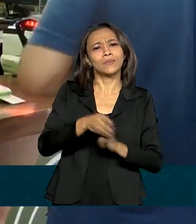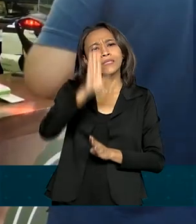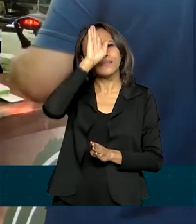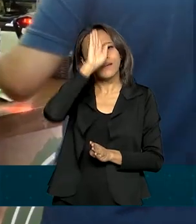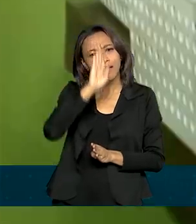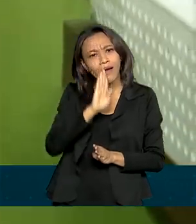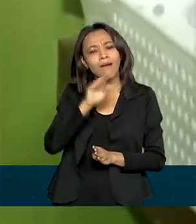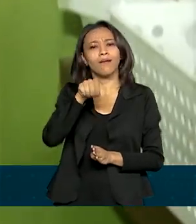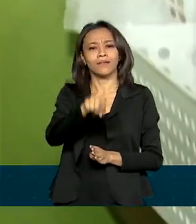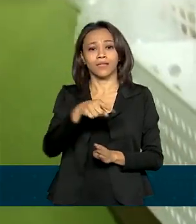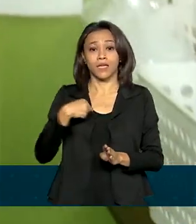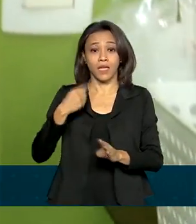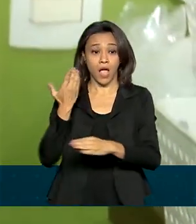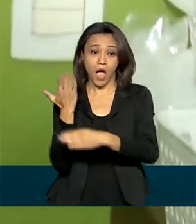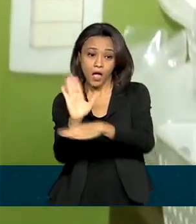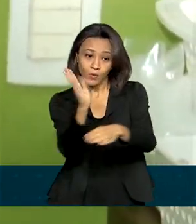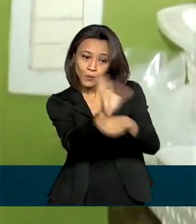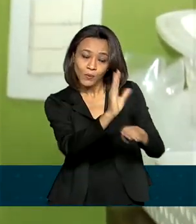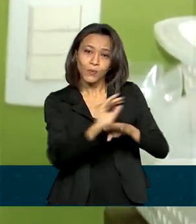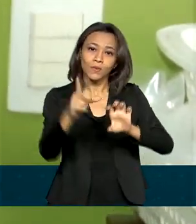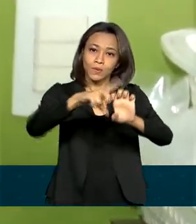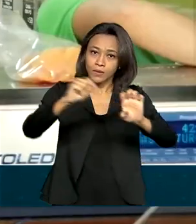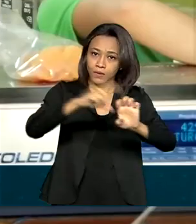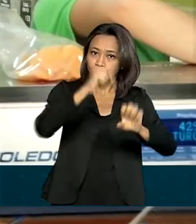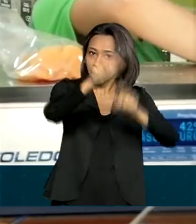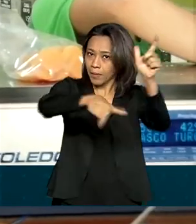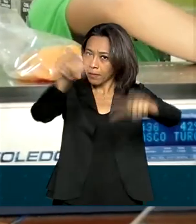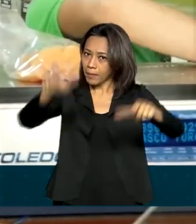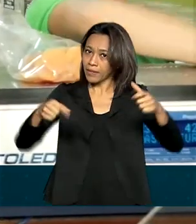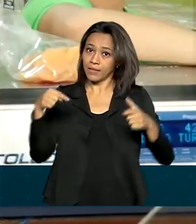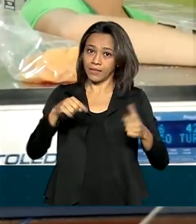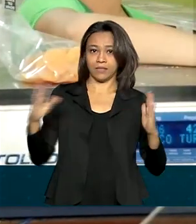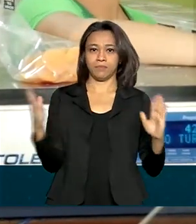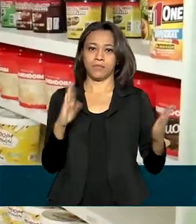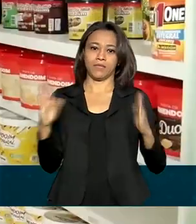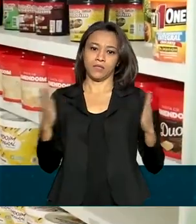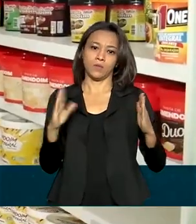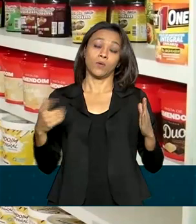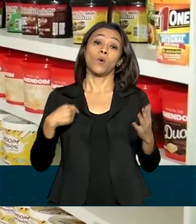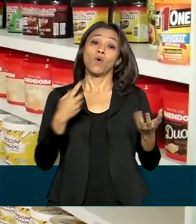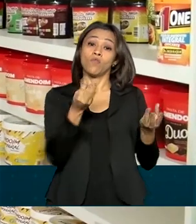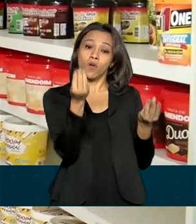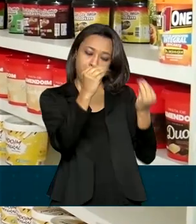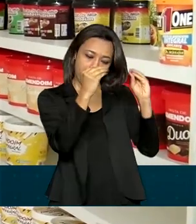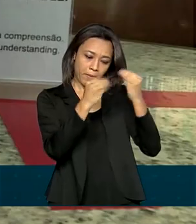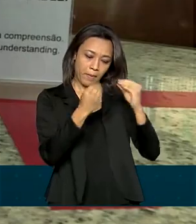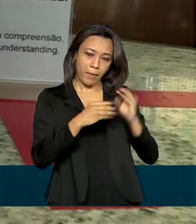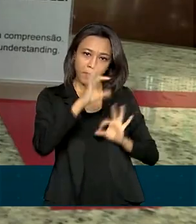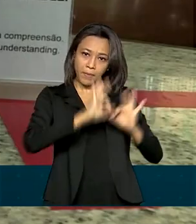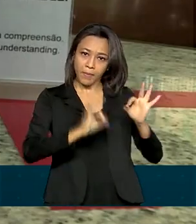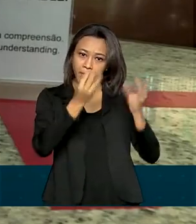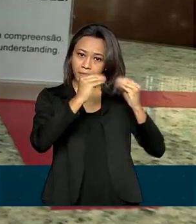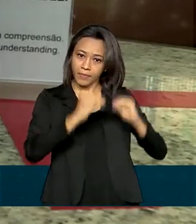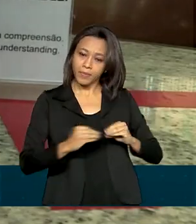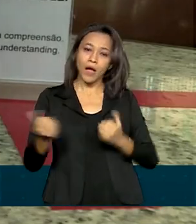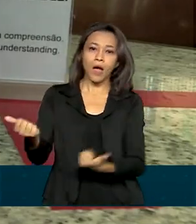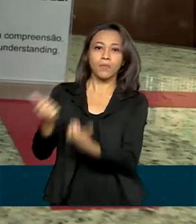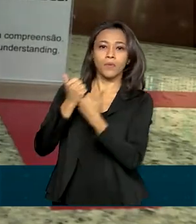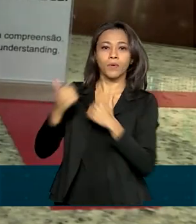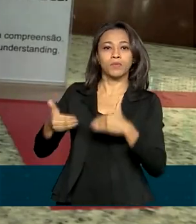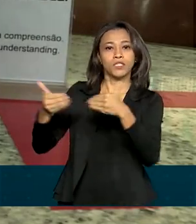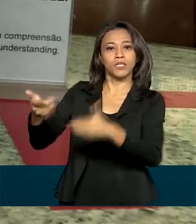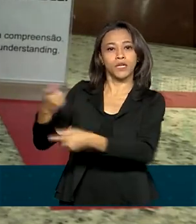que ajudam os empreendedores nessa nova fase. O material foi elaborado em parceria com os Ministérios da